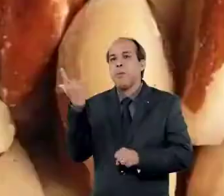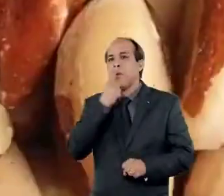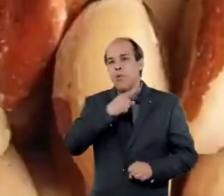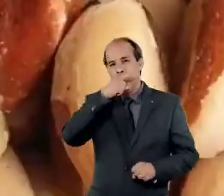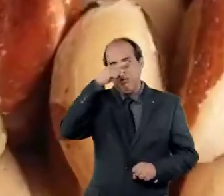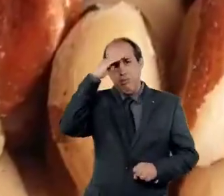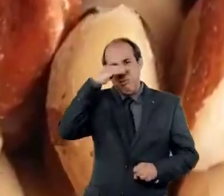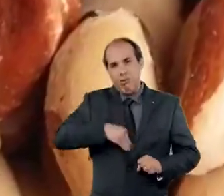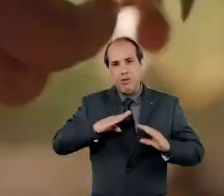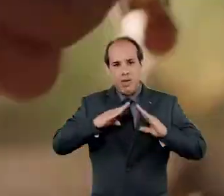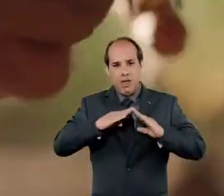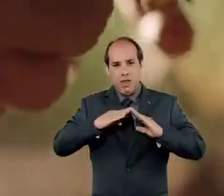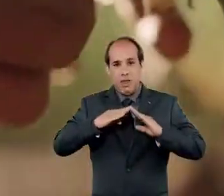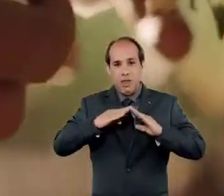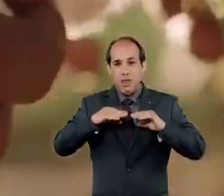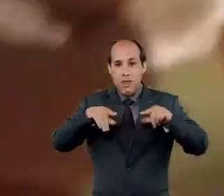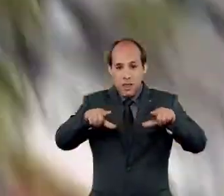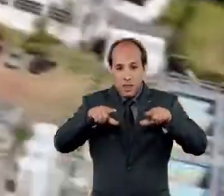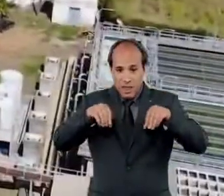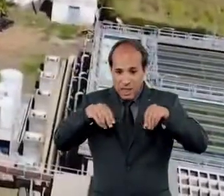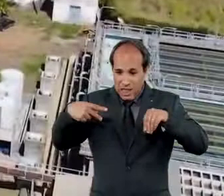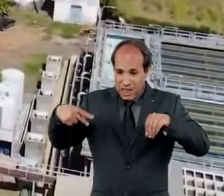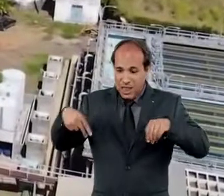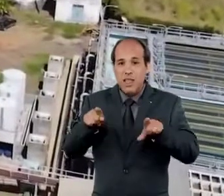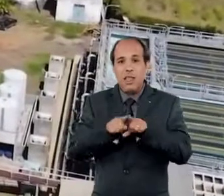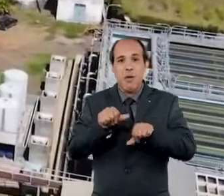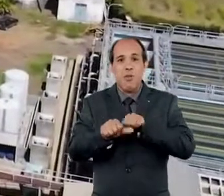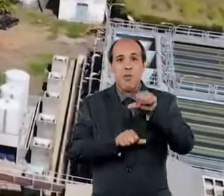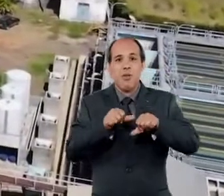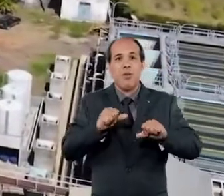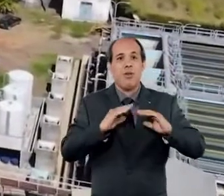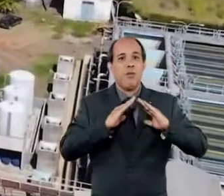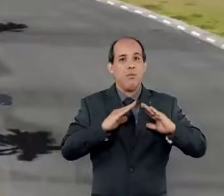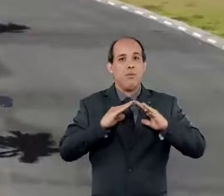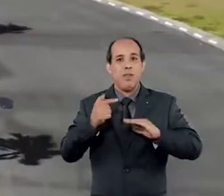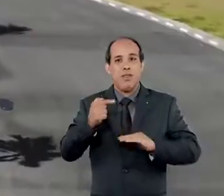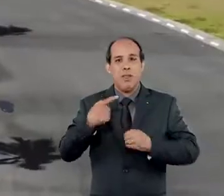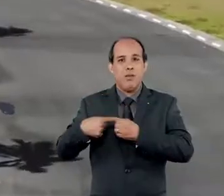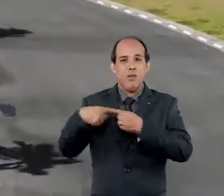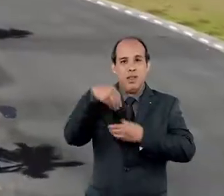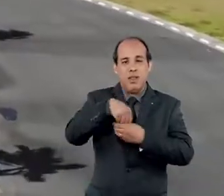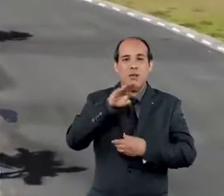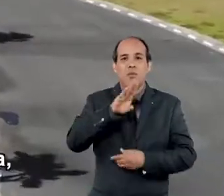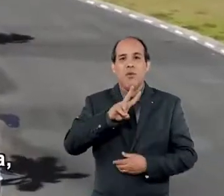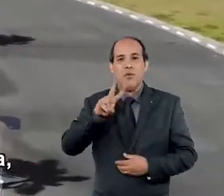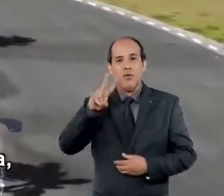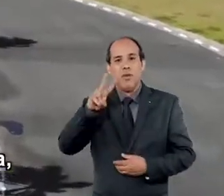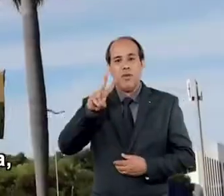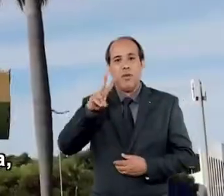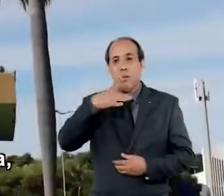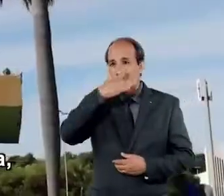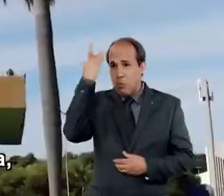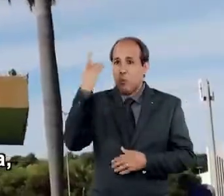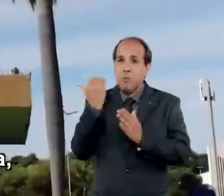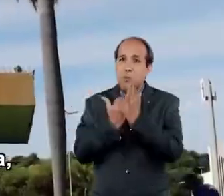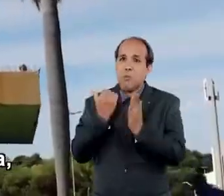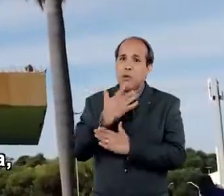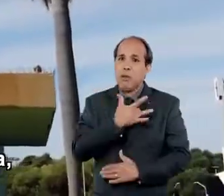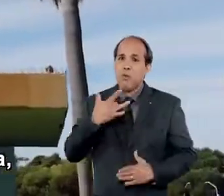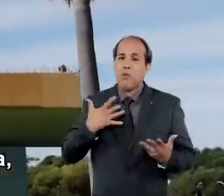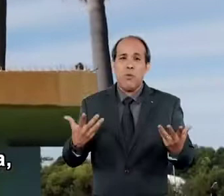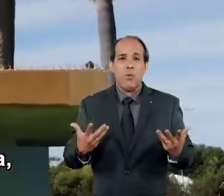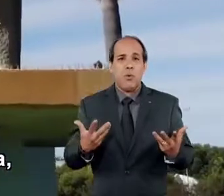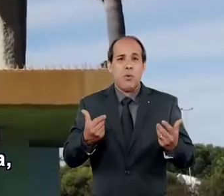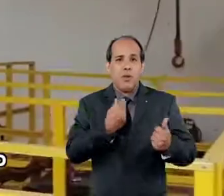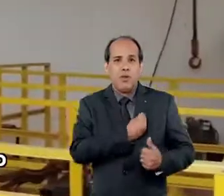conquistaram título de suas terras. Mudança também para os moradores de sete bairros de Boa Vista que passaram a ter mais saúde e